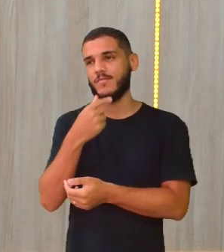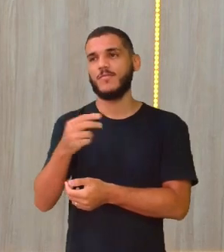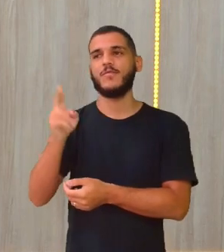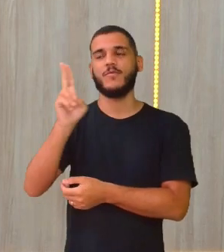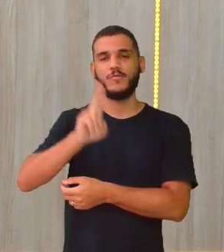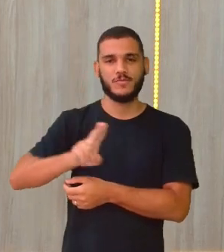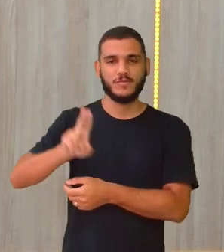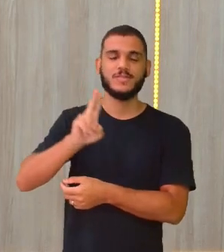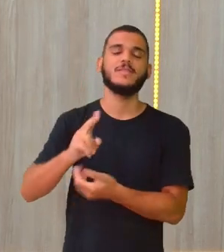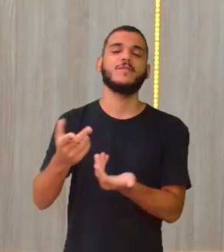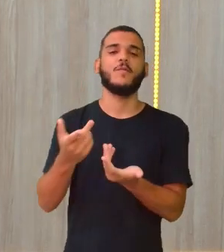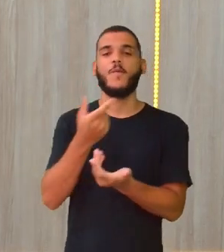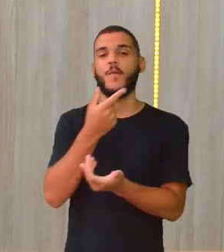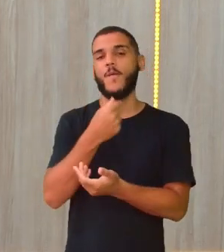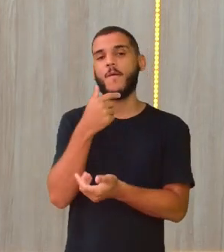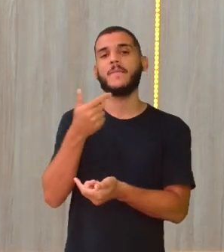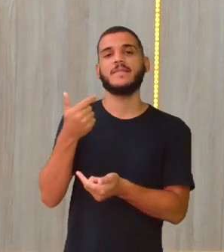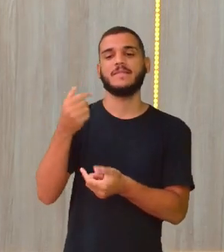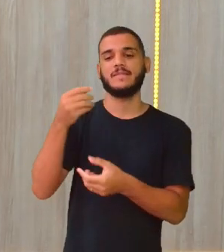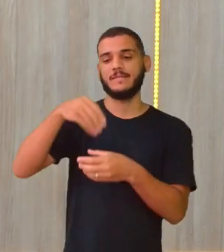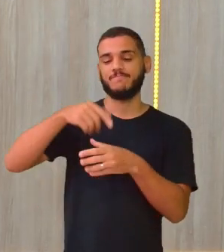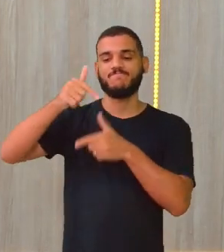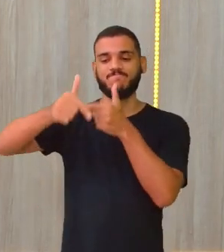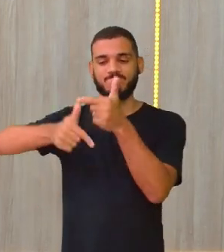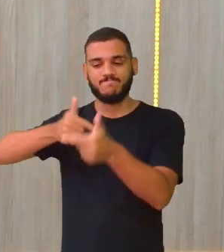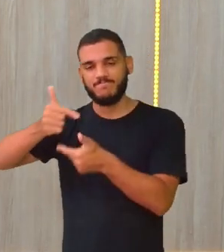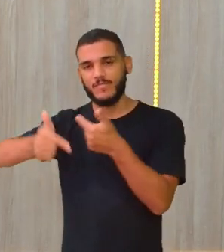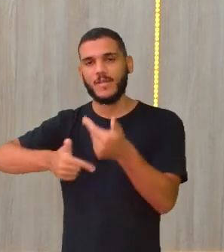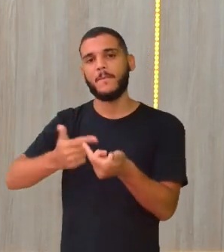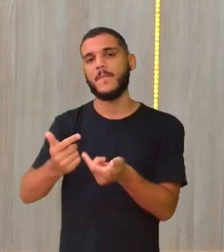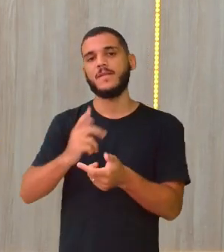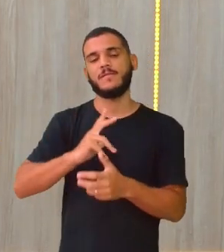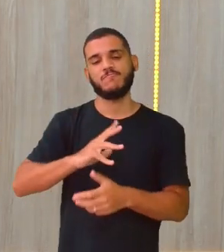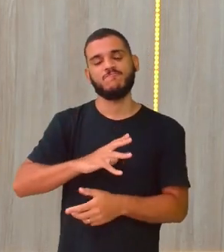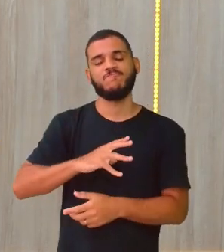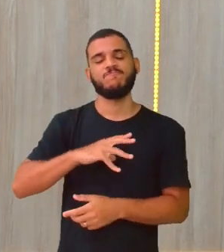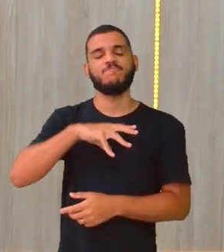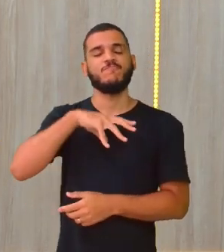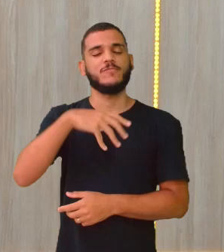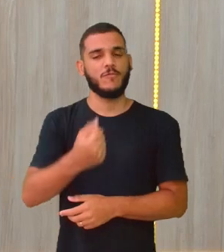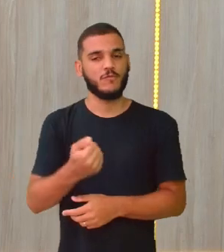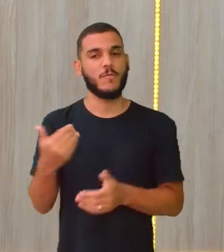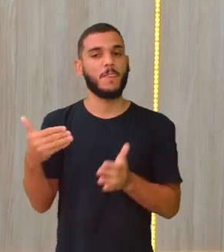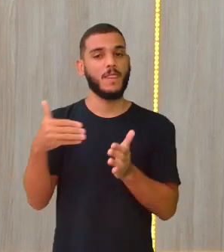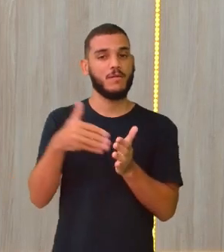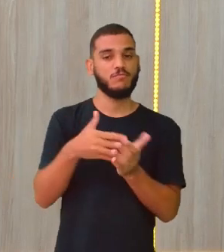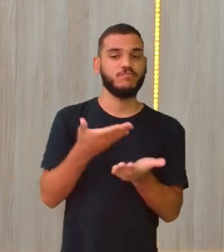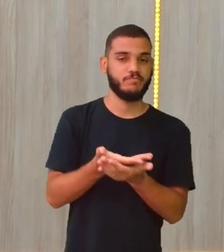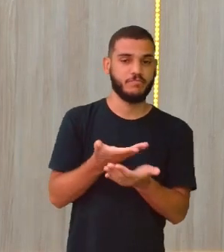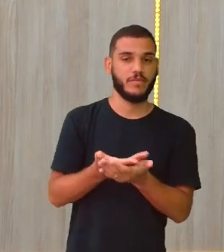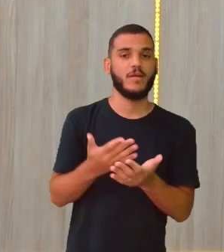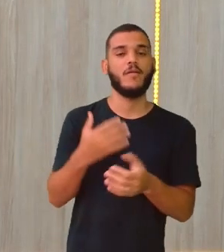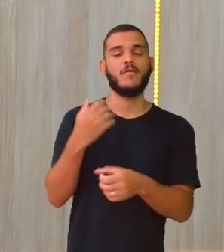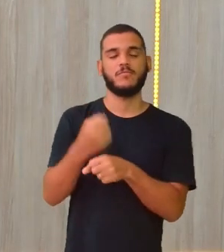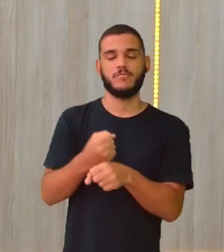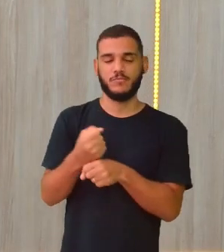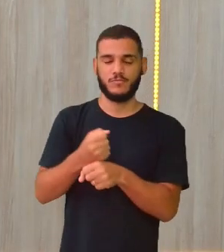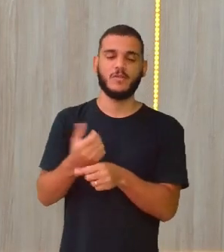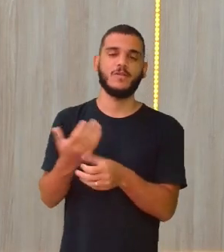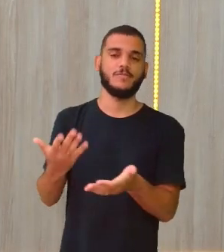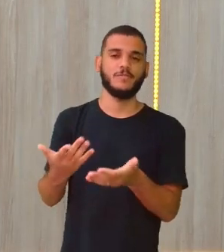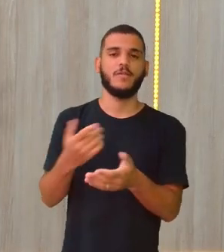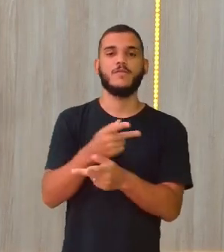trabalho. Como estamos aqui na última aula do ano, vamos dar uma refrescada aqui para vocês, para você dar aquelas